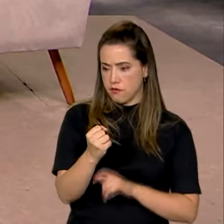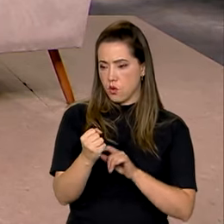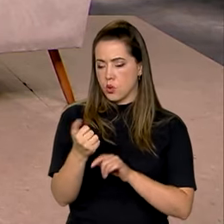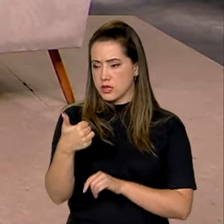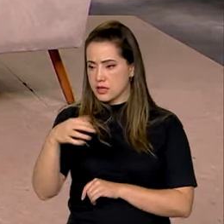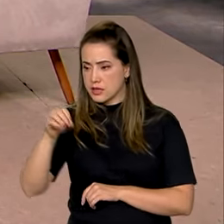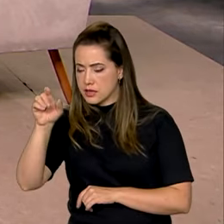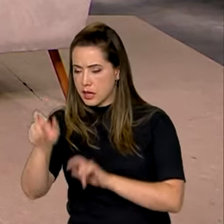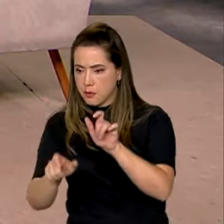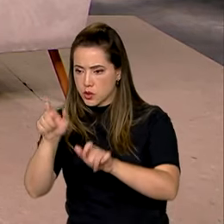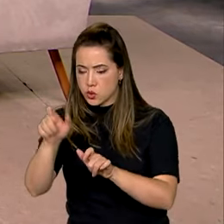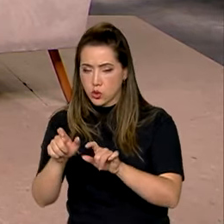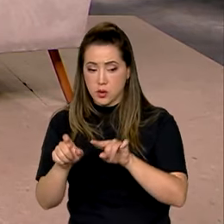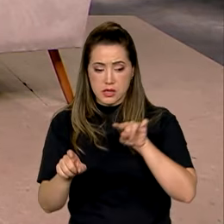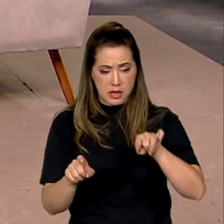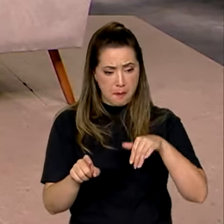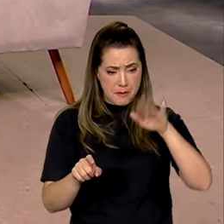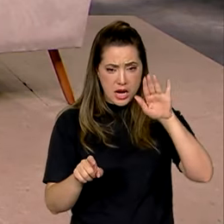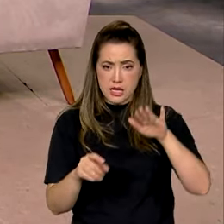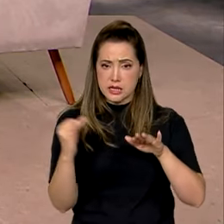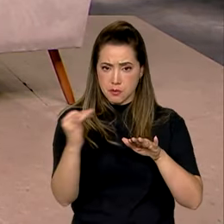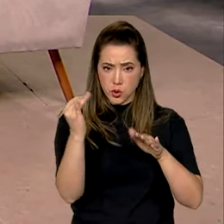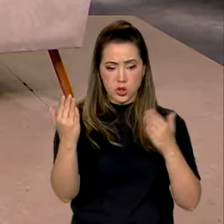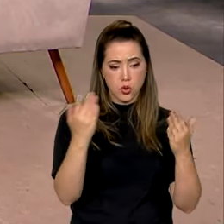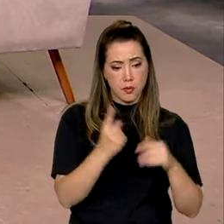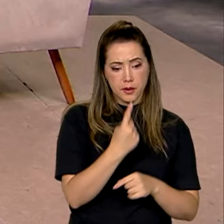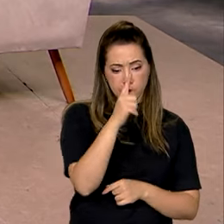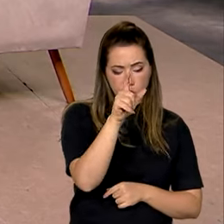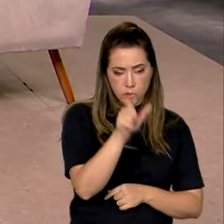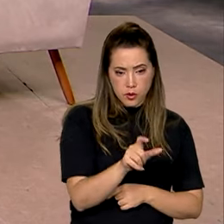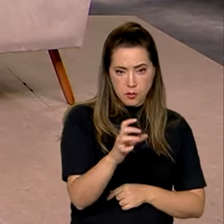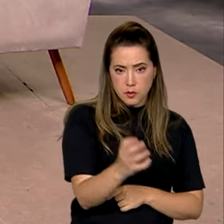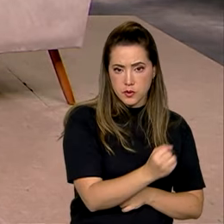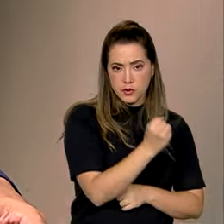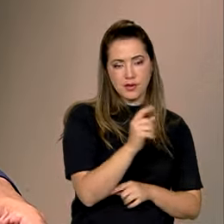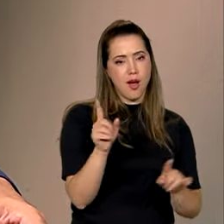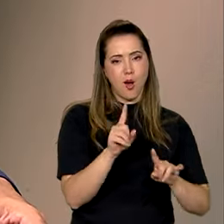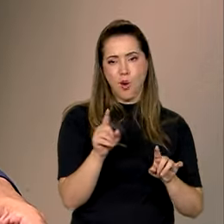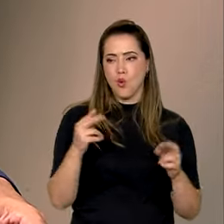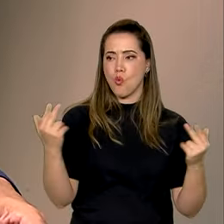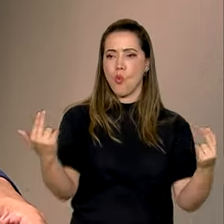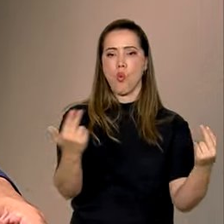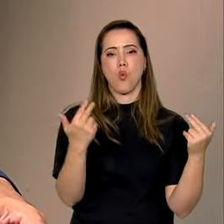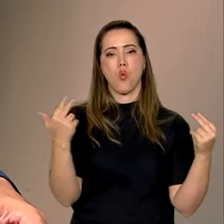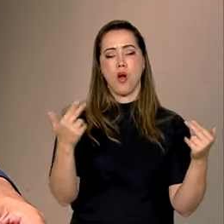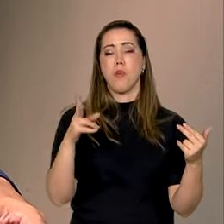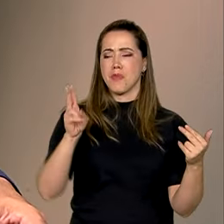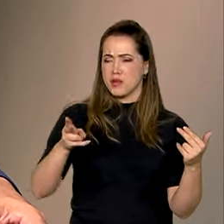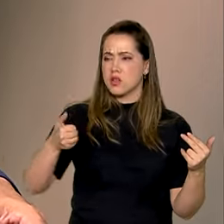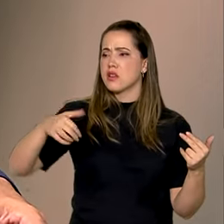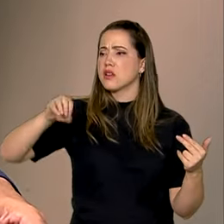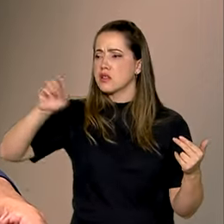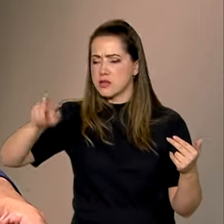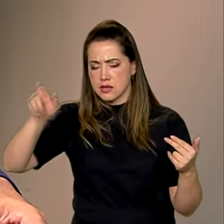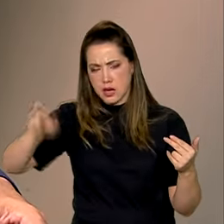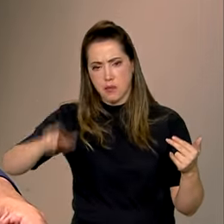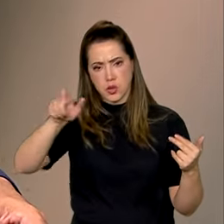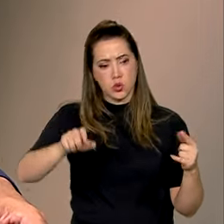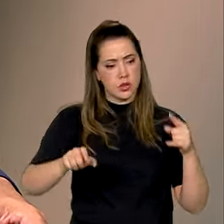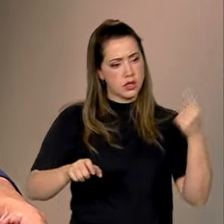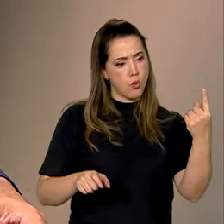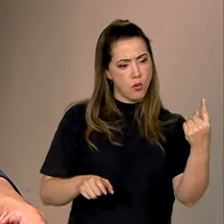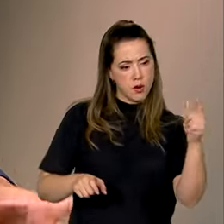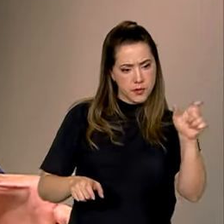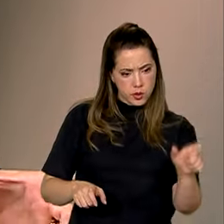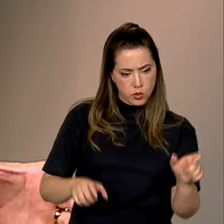importante que a operação que resgatou uma pessoa. Porque nós estamos falando de direitos humanos e de pessoas, então, elas têm importâncias equivalentes para a vida daquela pessoa. Então,